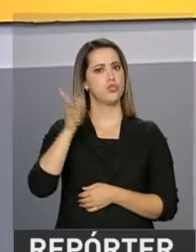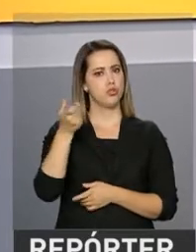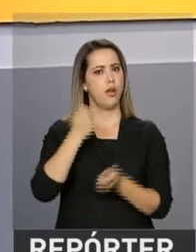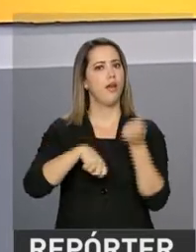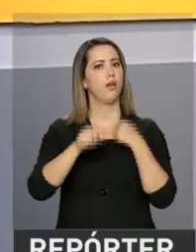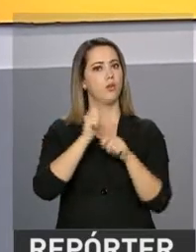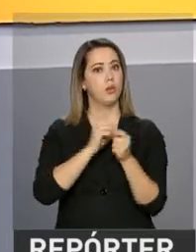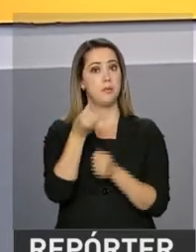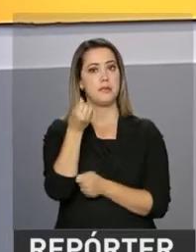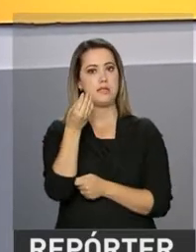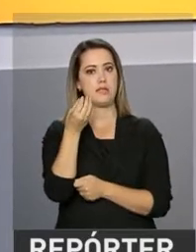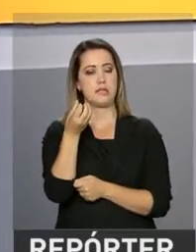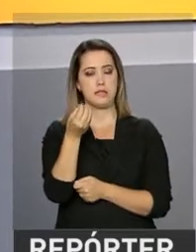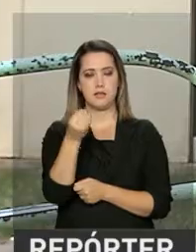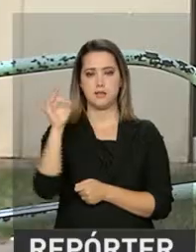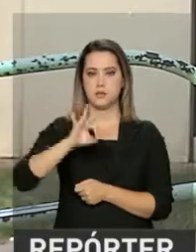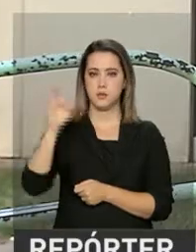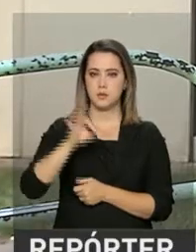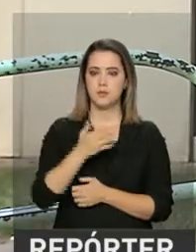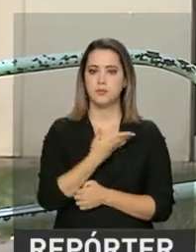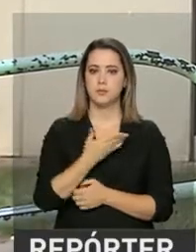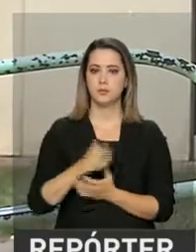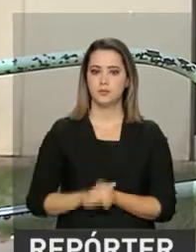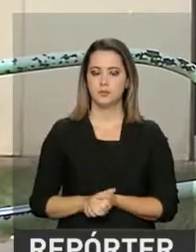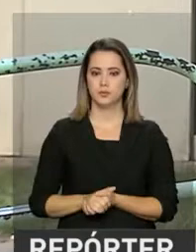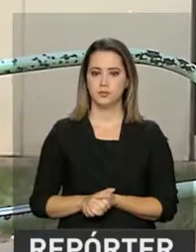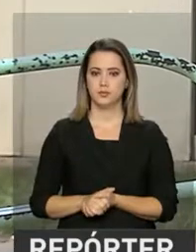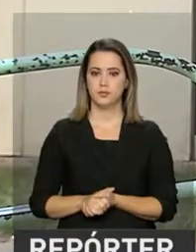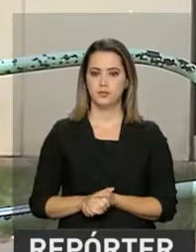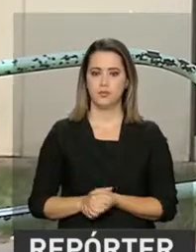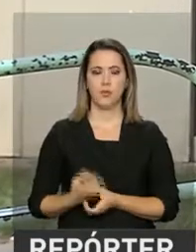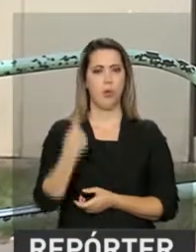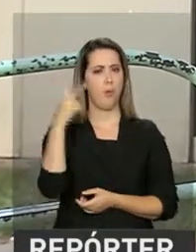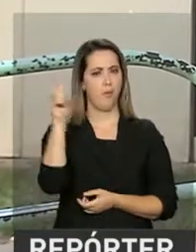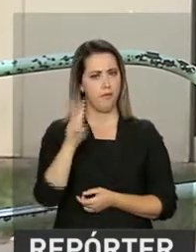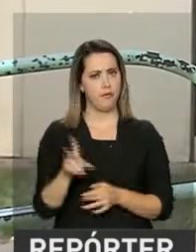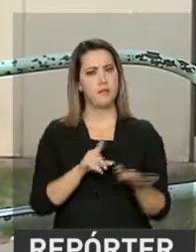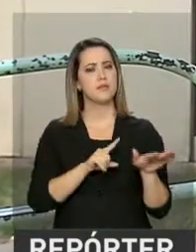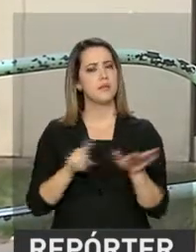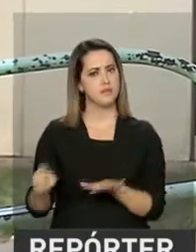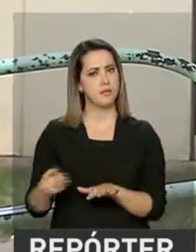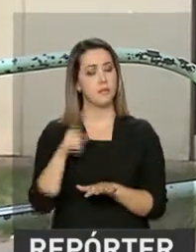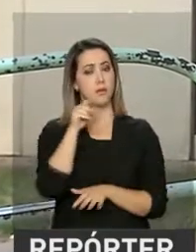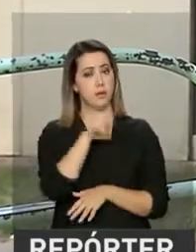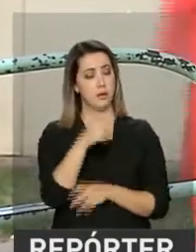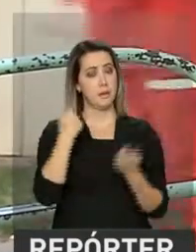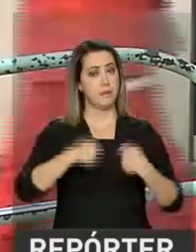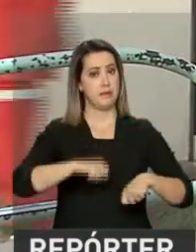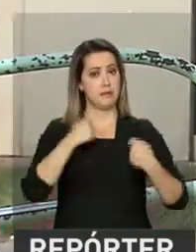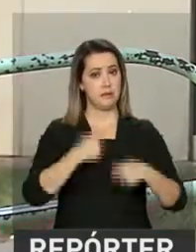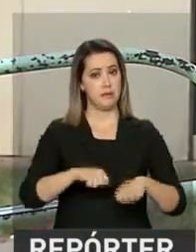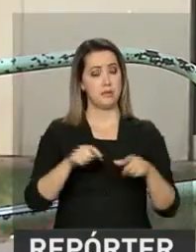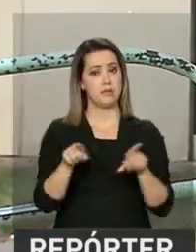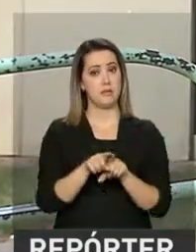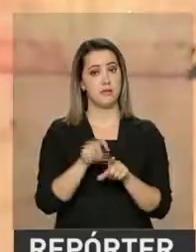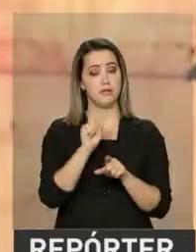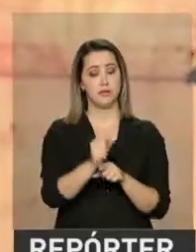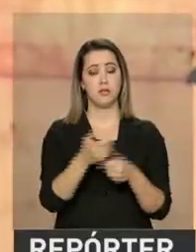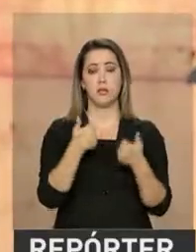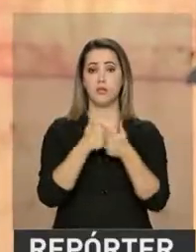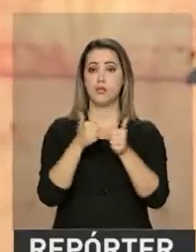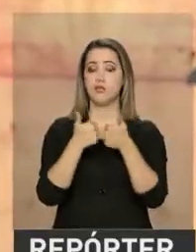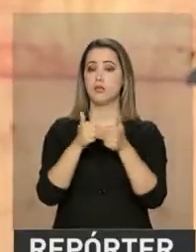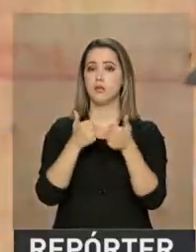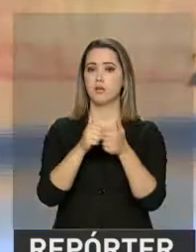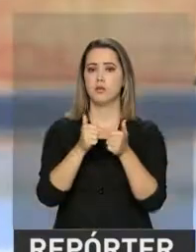para os cofres públicos. Pelo menos uma vez por semana, Patrícia precisa pegar um transporte para se